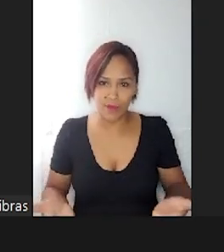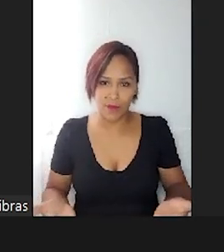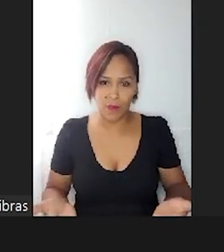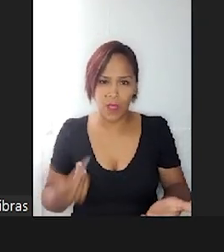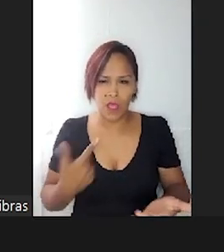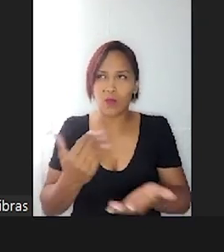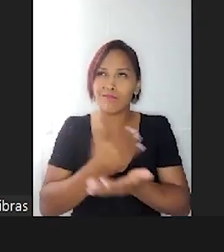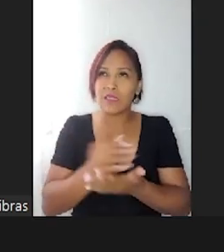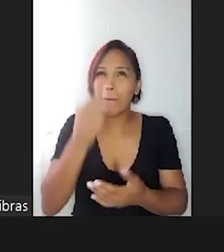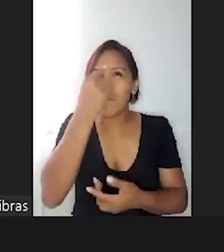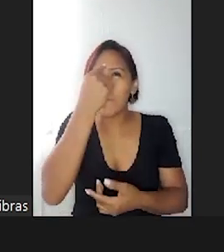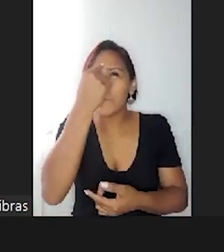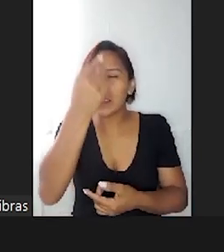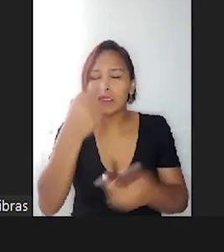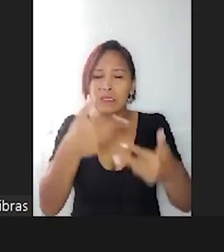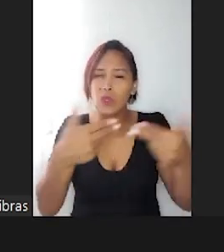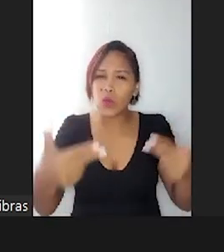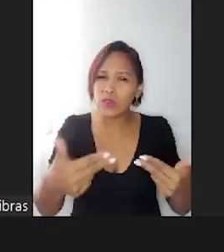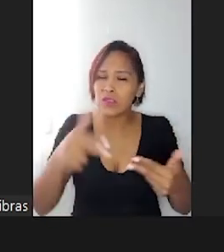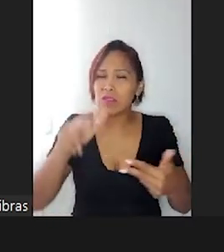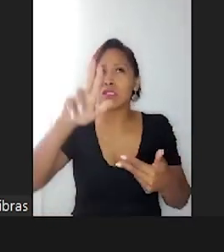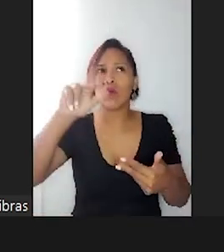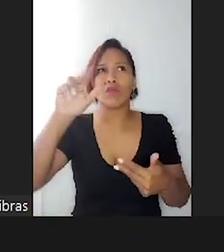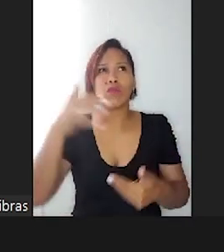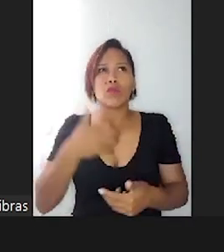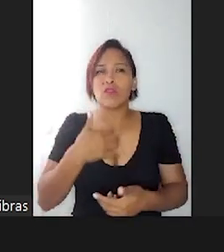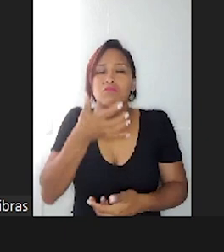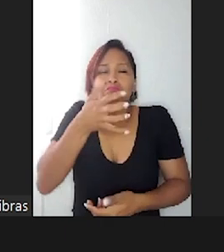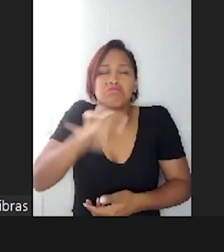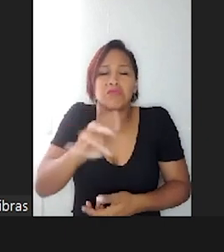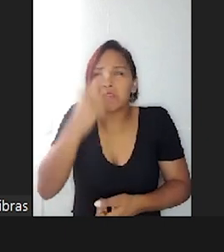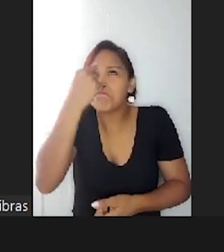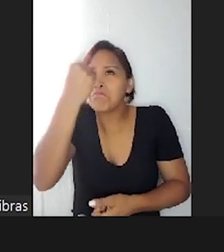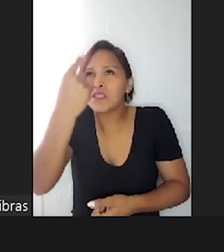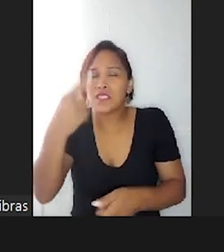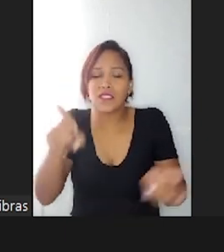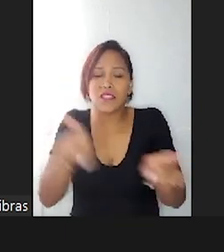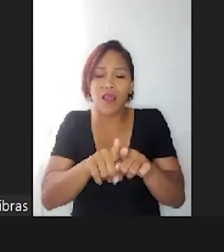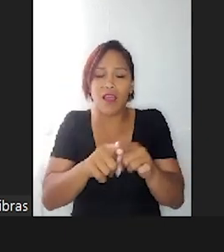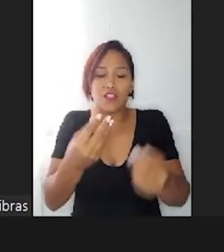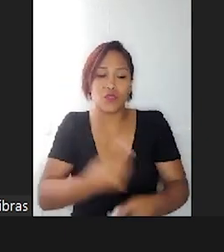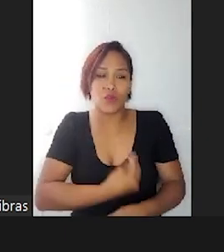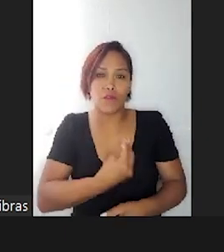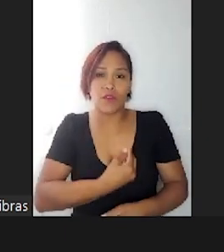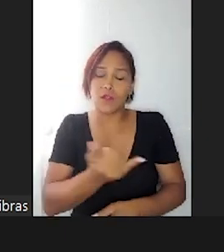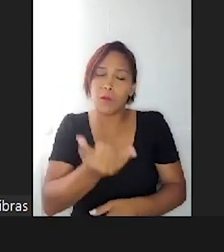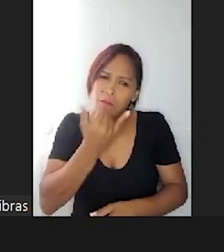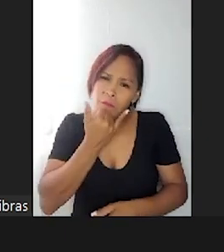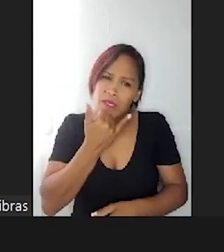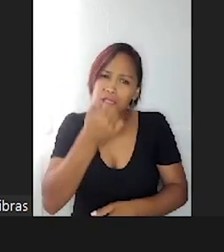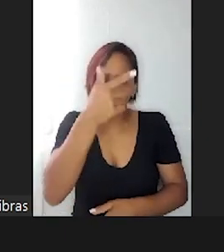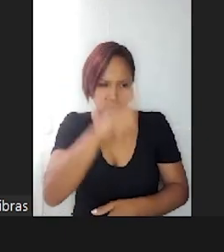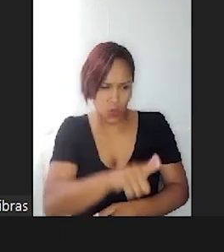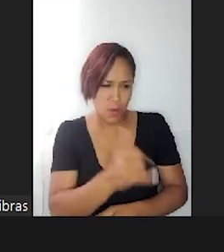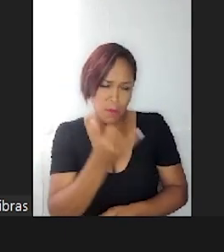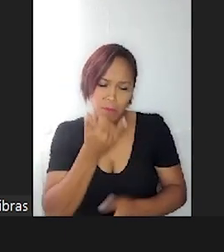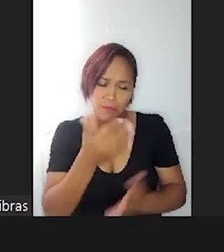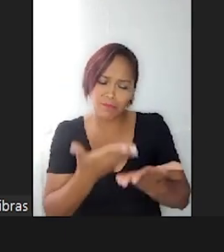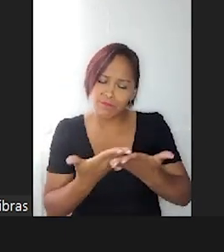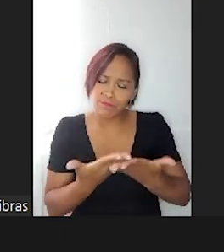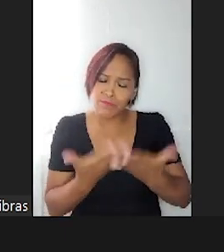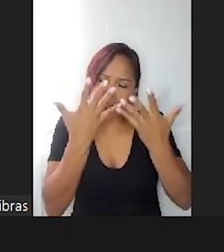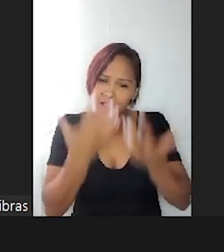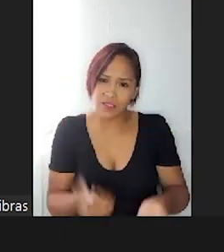coisas que eu não precisaria pensar sobre você e estou te pedindo perdão por isso. me